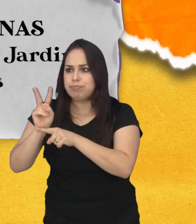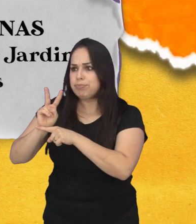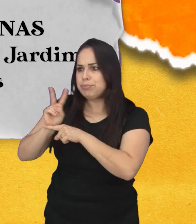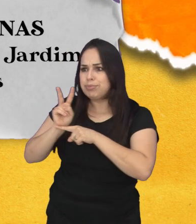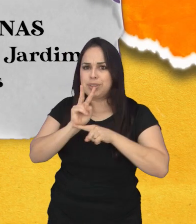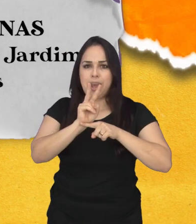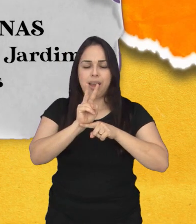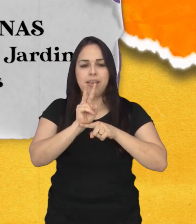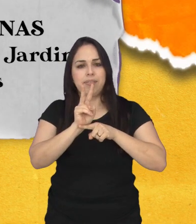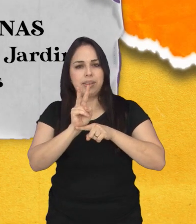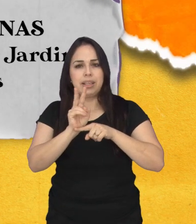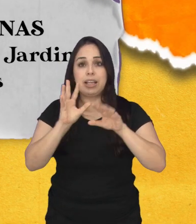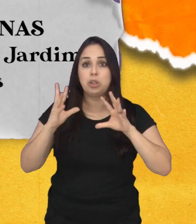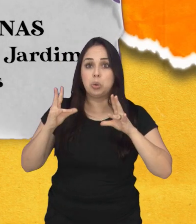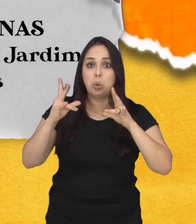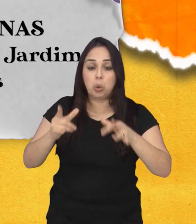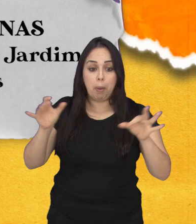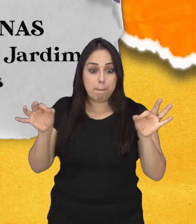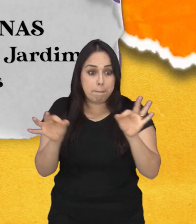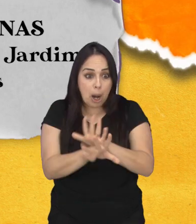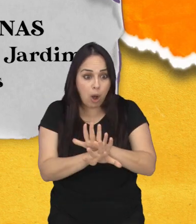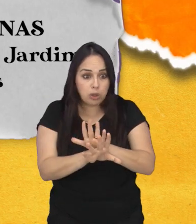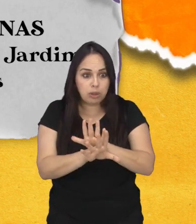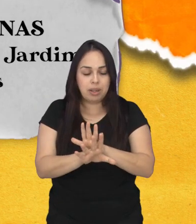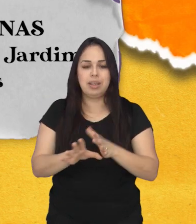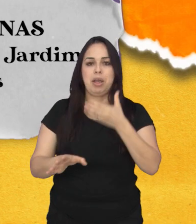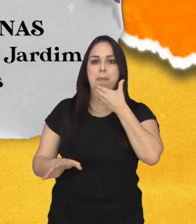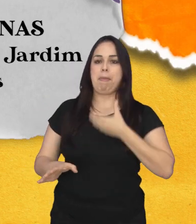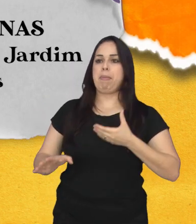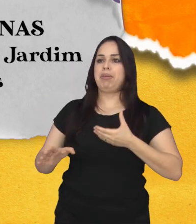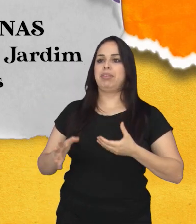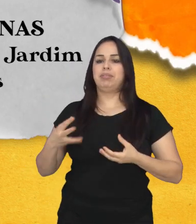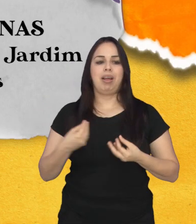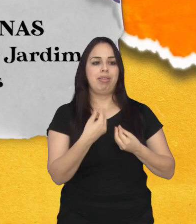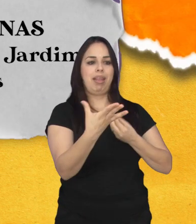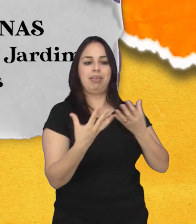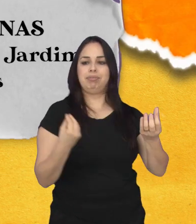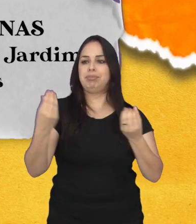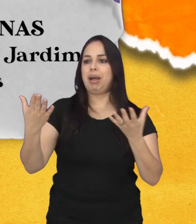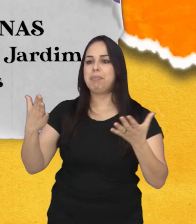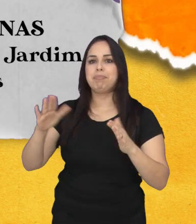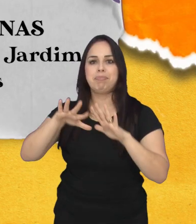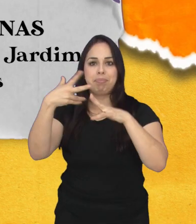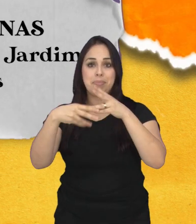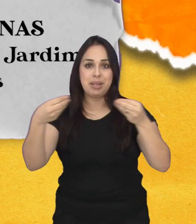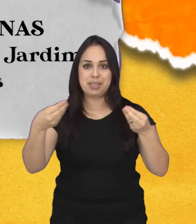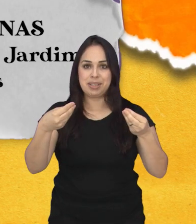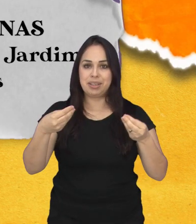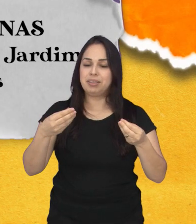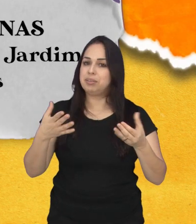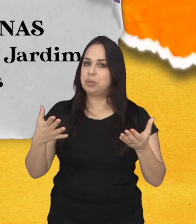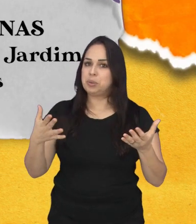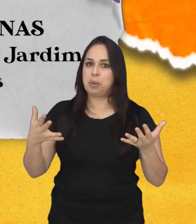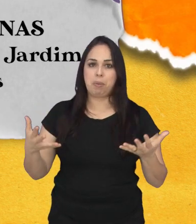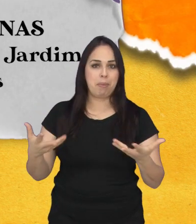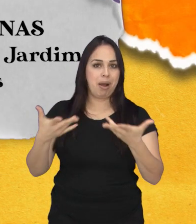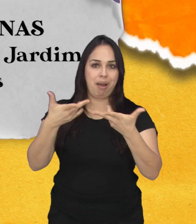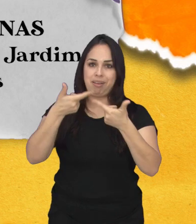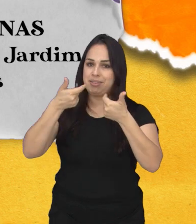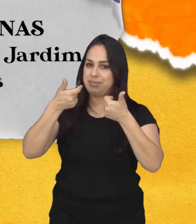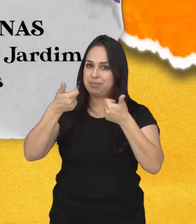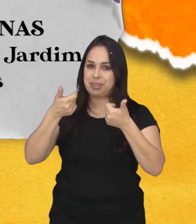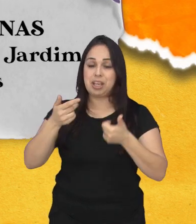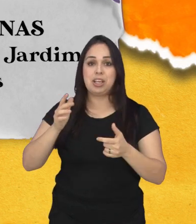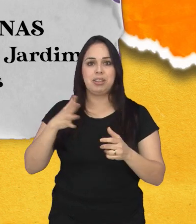locais e verificar se tudo está pronto para o Papai Noel realizar a sua chegada. Um espetáculo surpreendente,